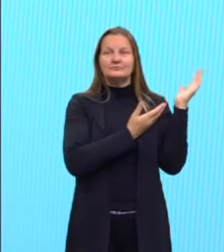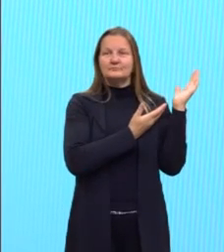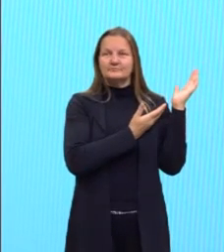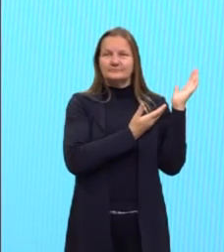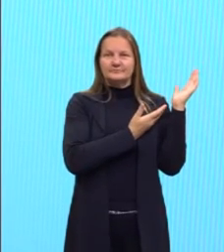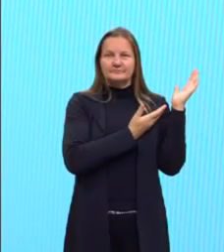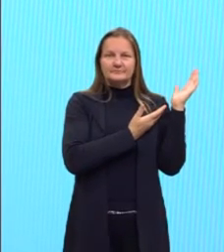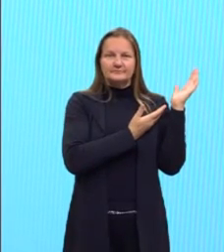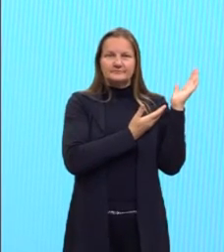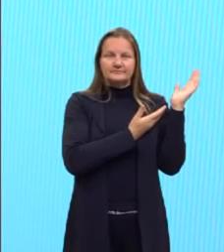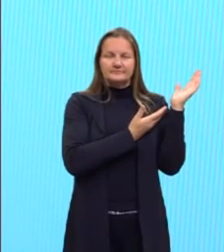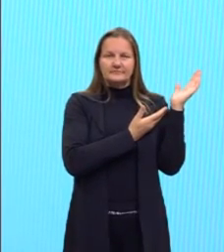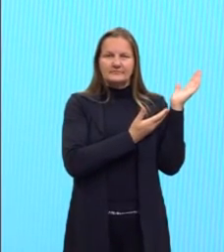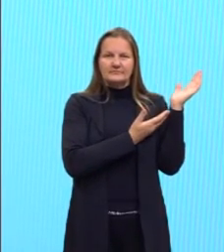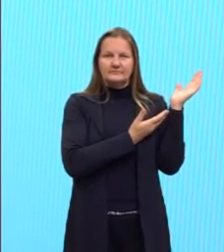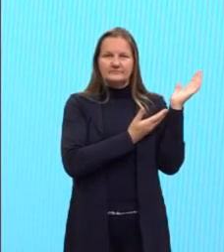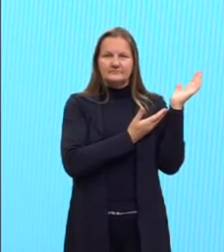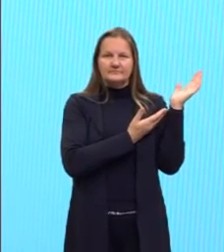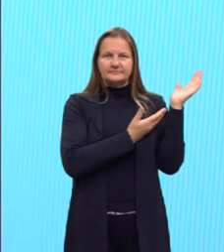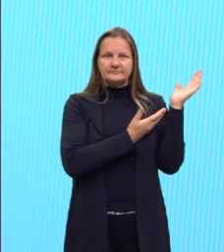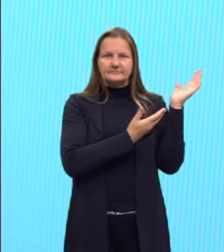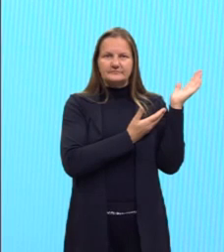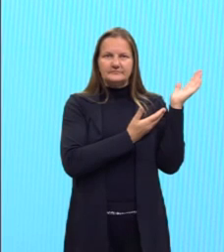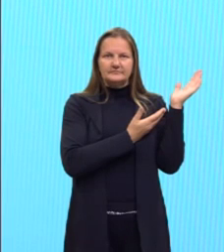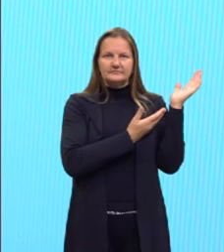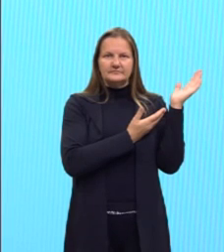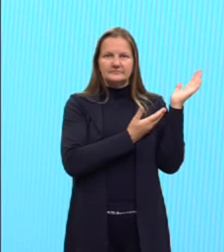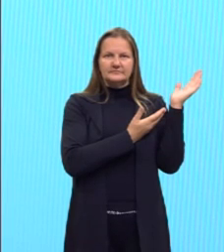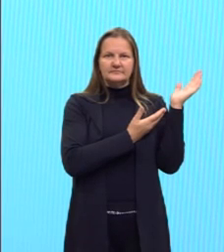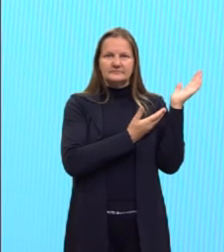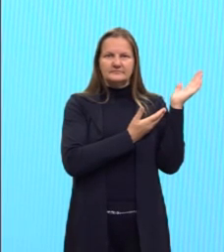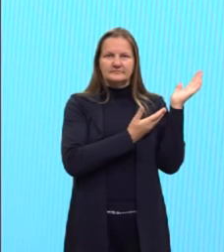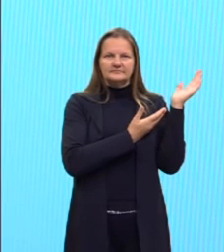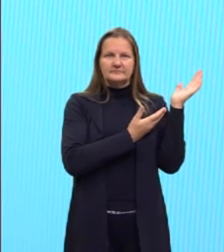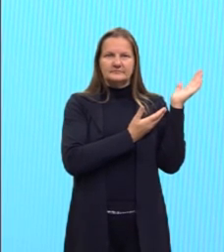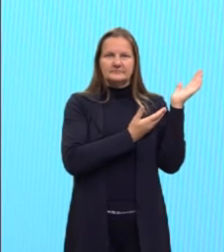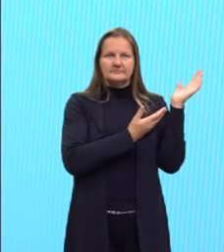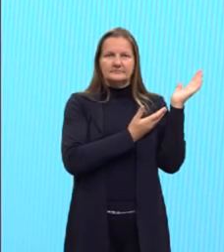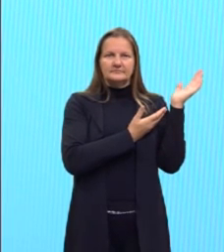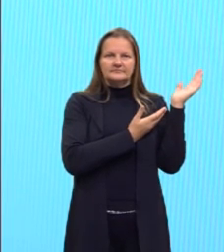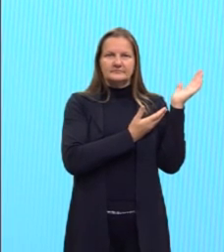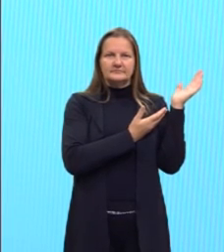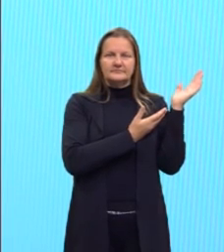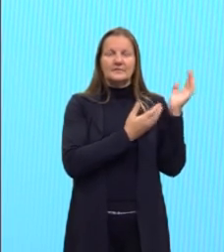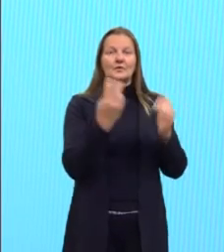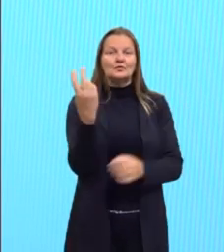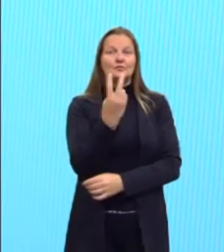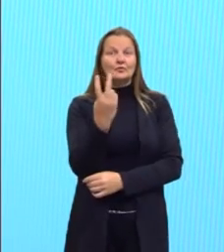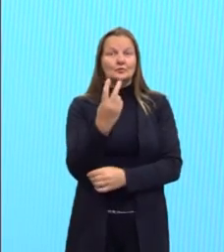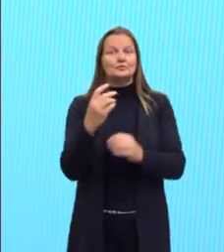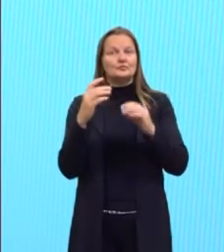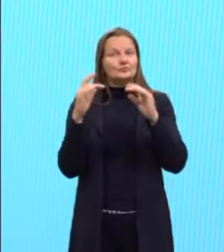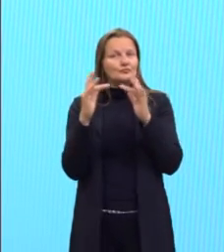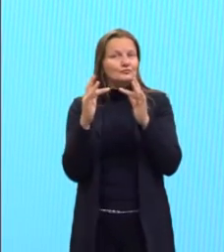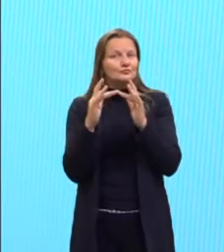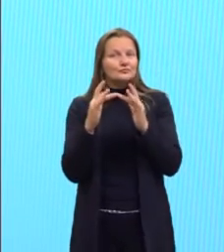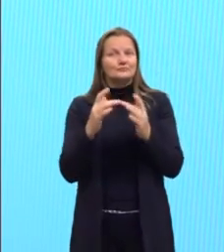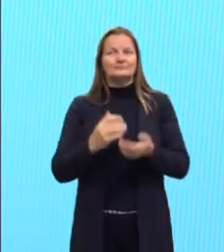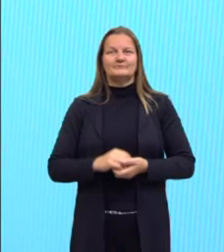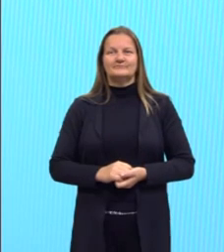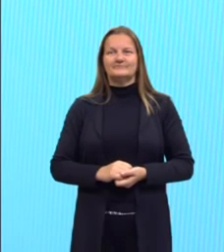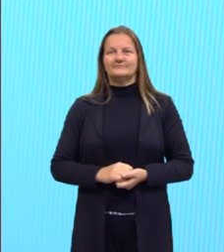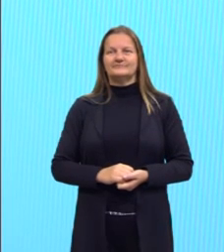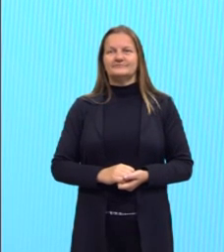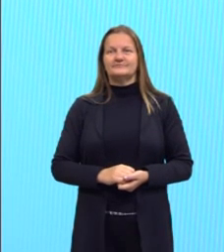tá? E o meu e-mail, tá, gurizada? Douglas, underline, mrobel, arroba educar. Esses são os meus contatos, tá?